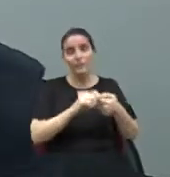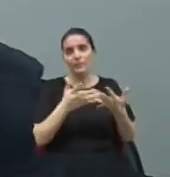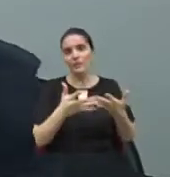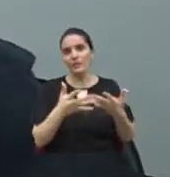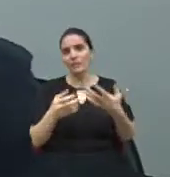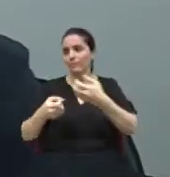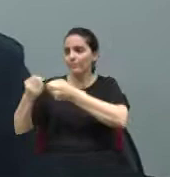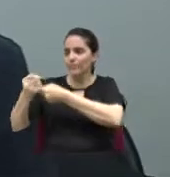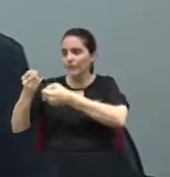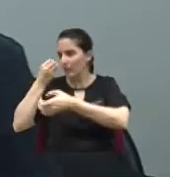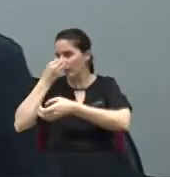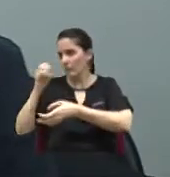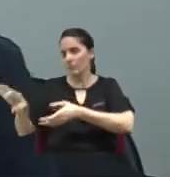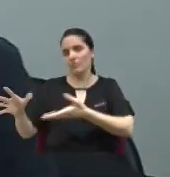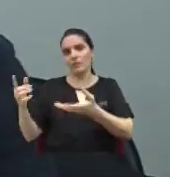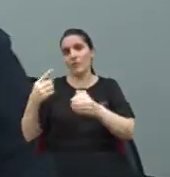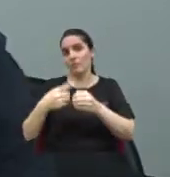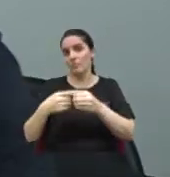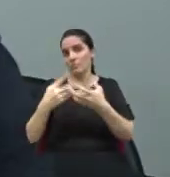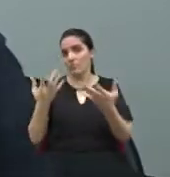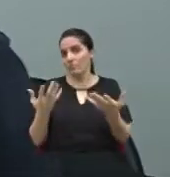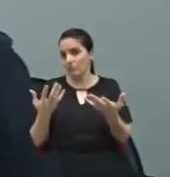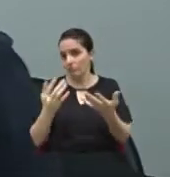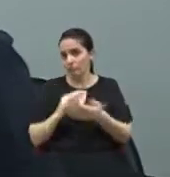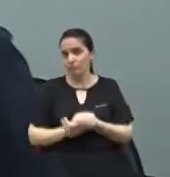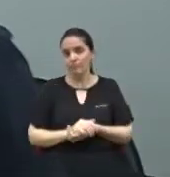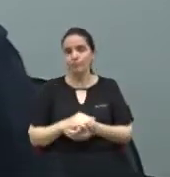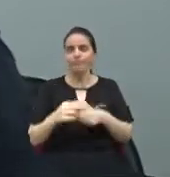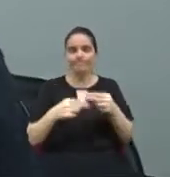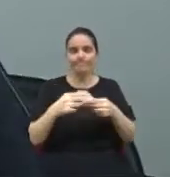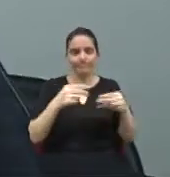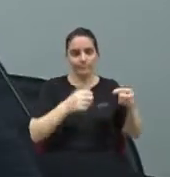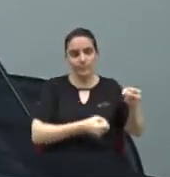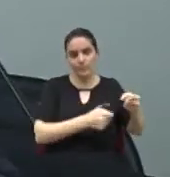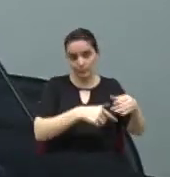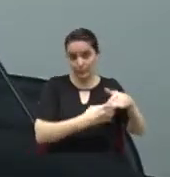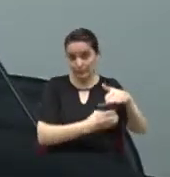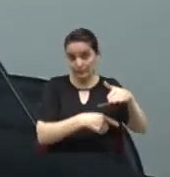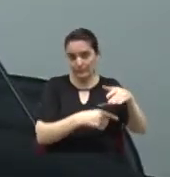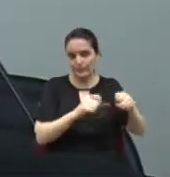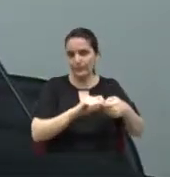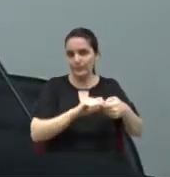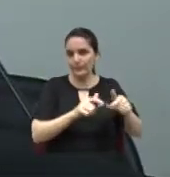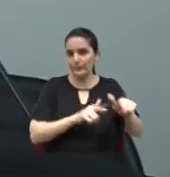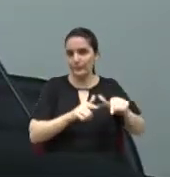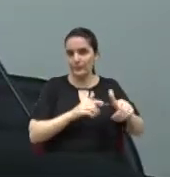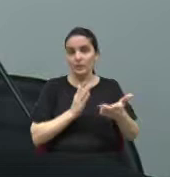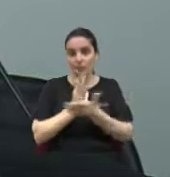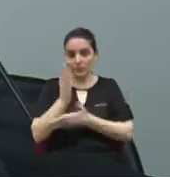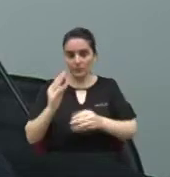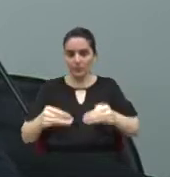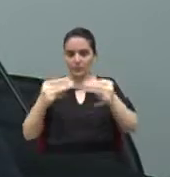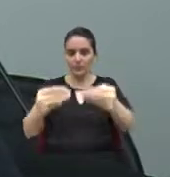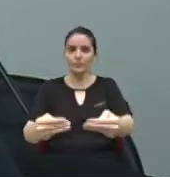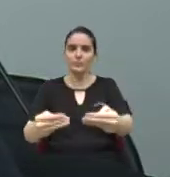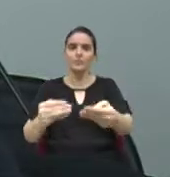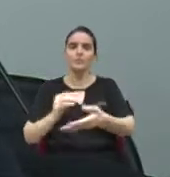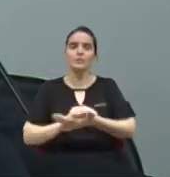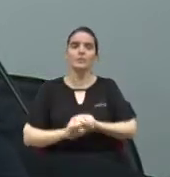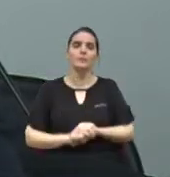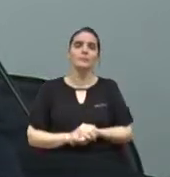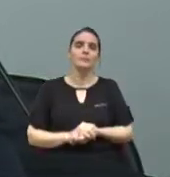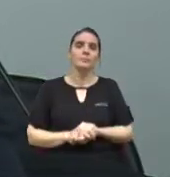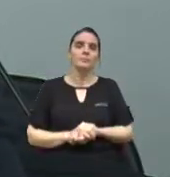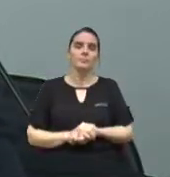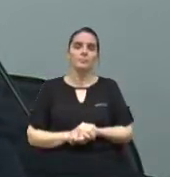carro abandonado aí na cidade? Então, ele acaba fazendo, mas, vamos aprovar essa moção, vereador Wagner,